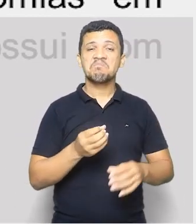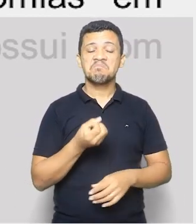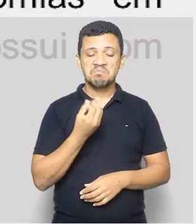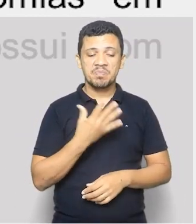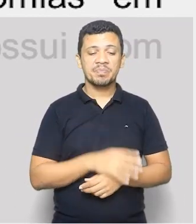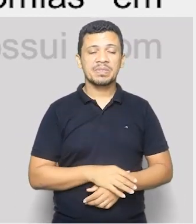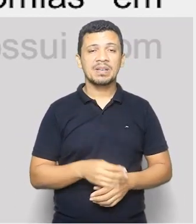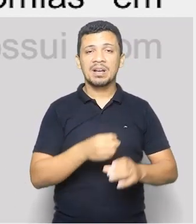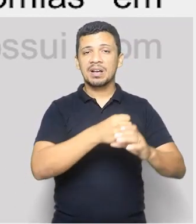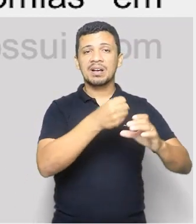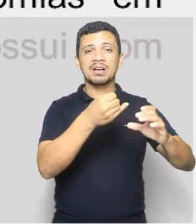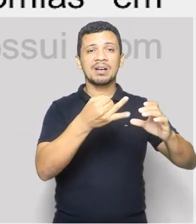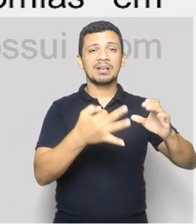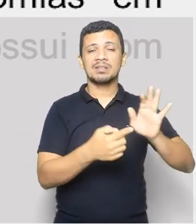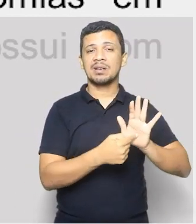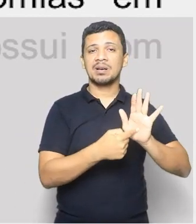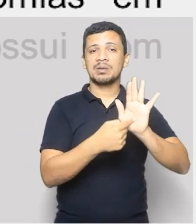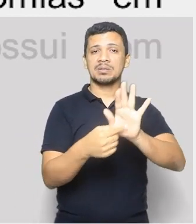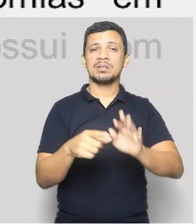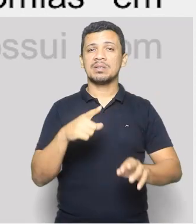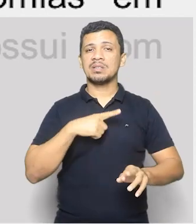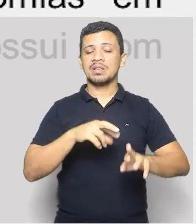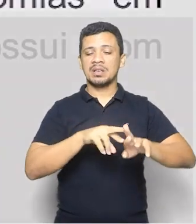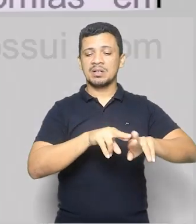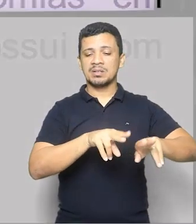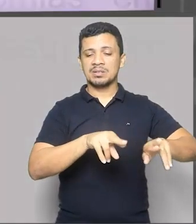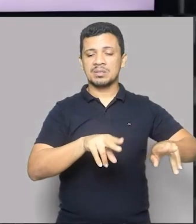caracteriza-se por apresentar diversas